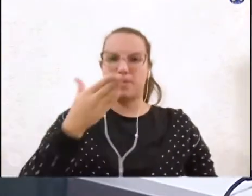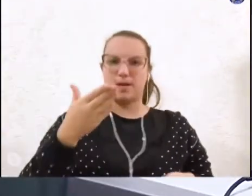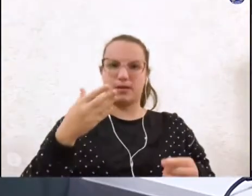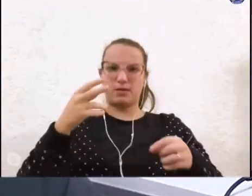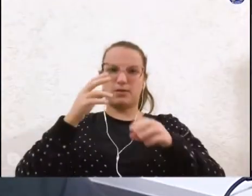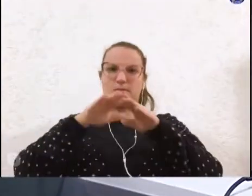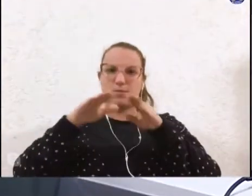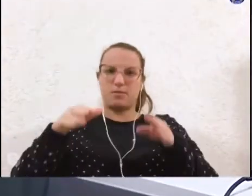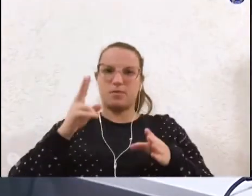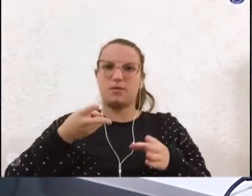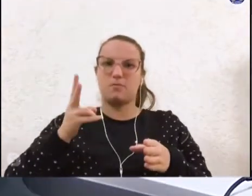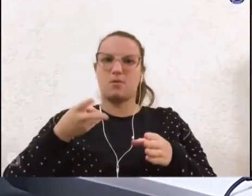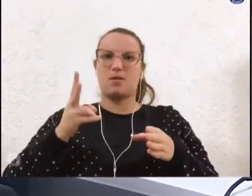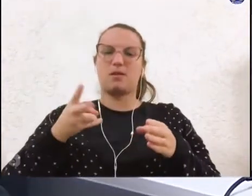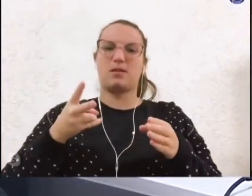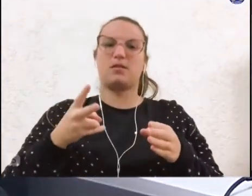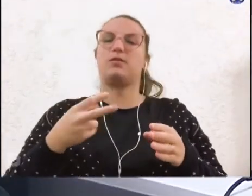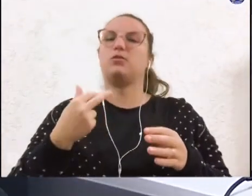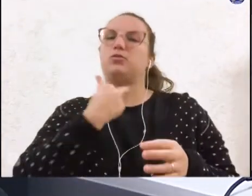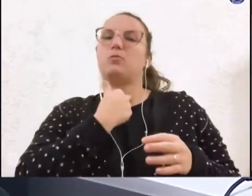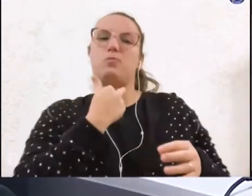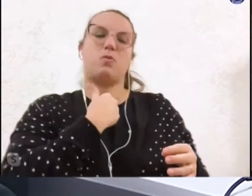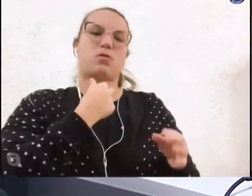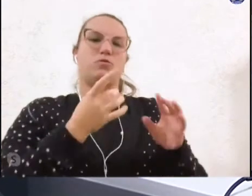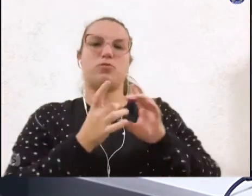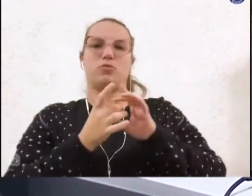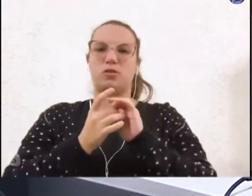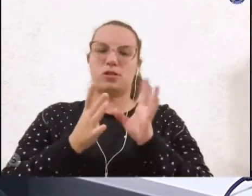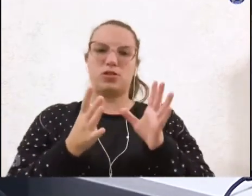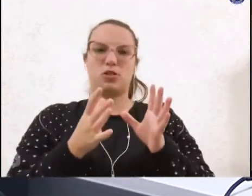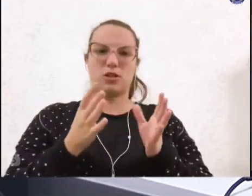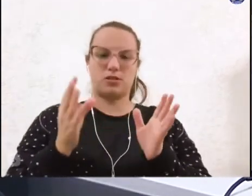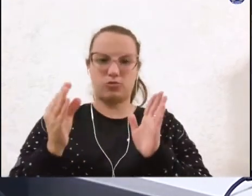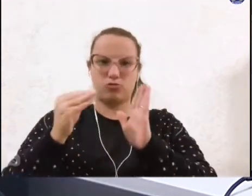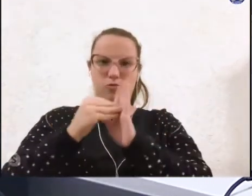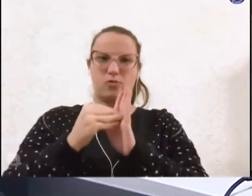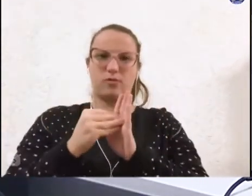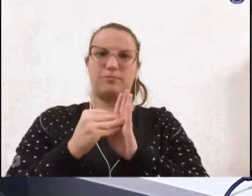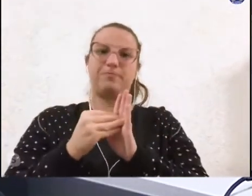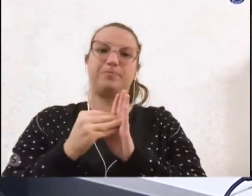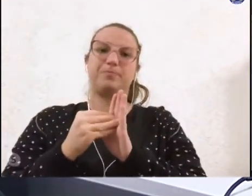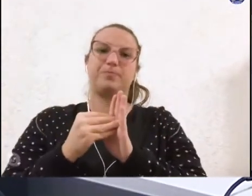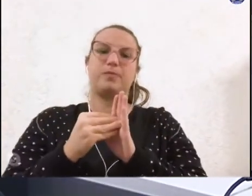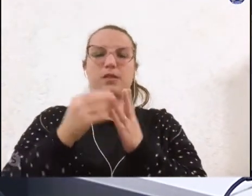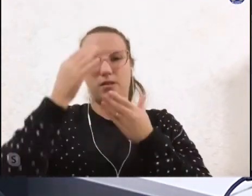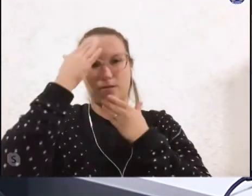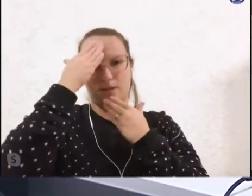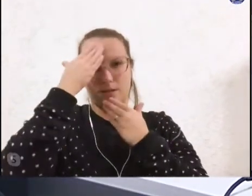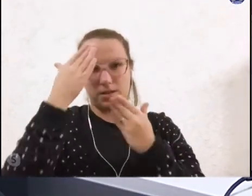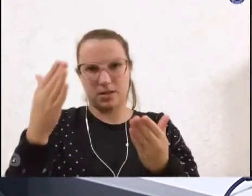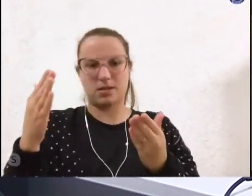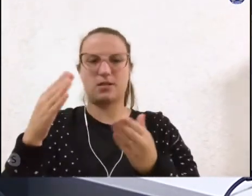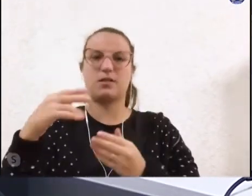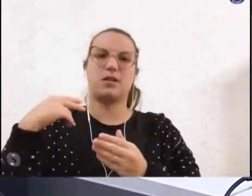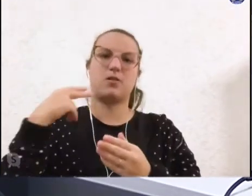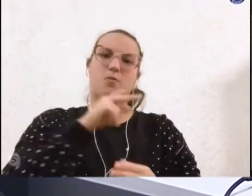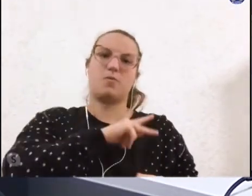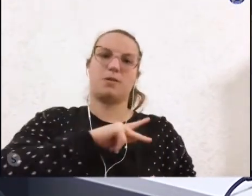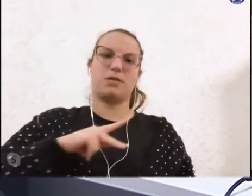mas não poderia deixar de registrar e agradecer senhor presidente agradecer